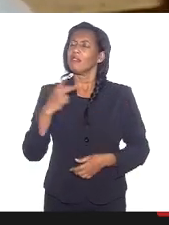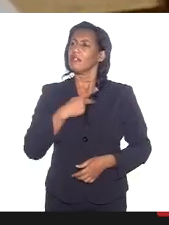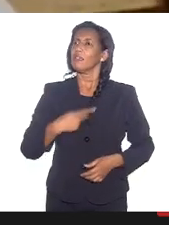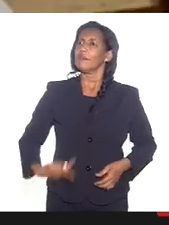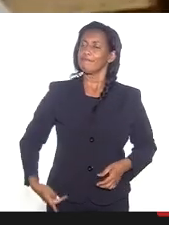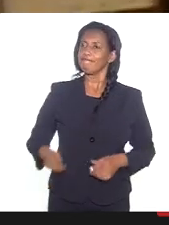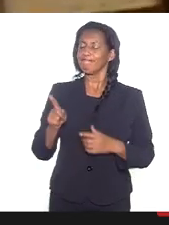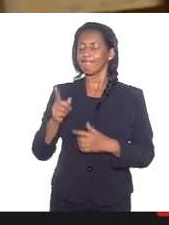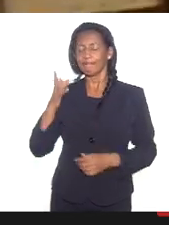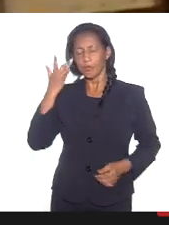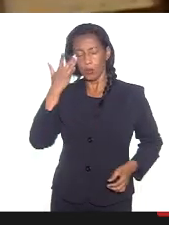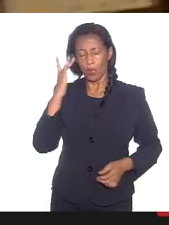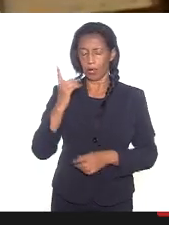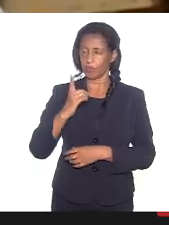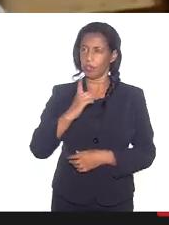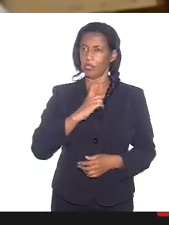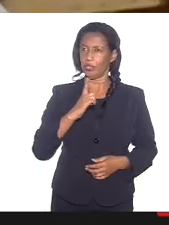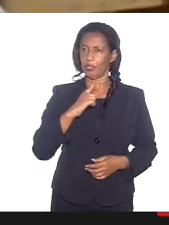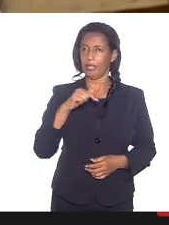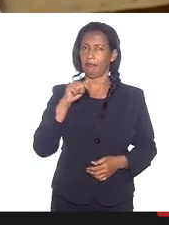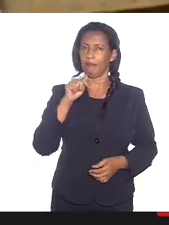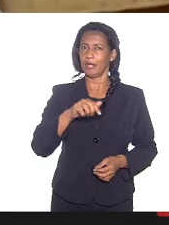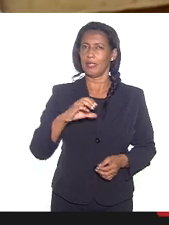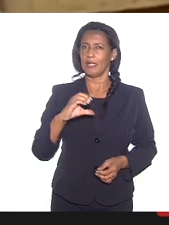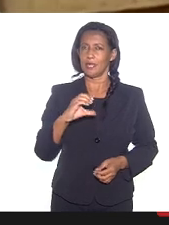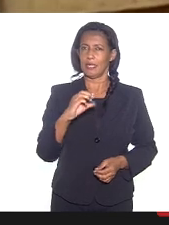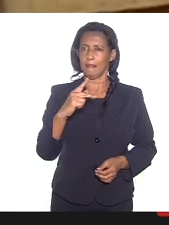eu acho que a gente tem aqui na CPI,